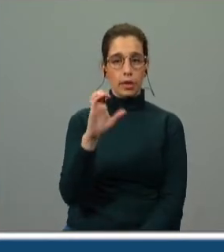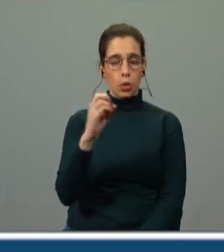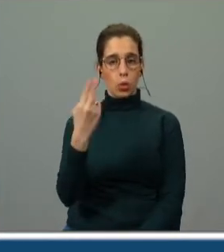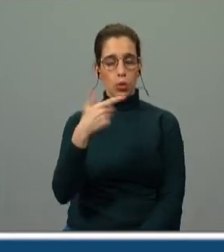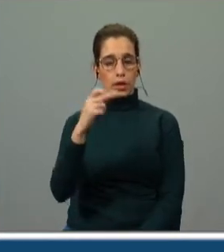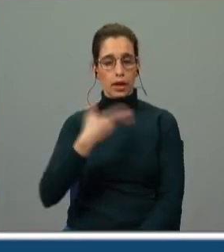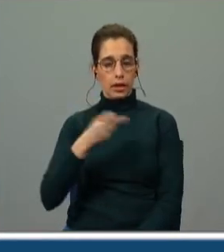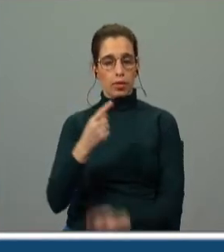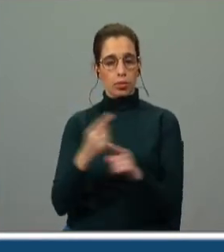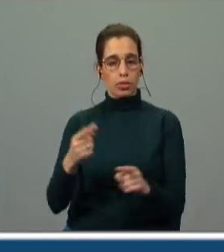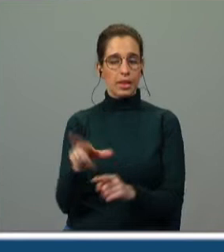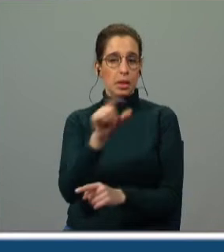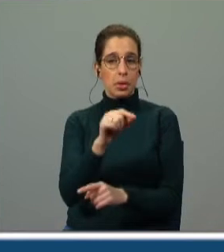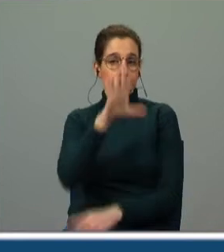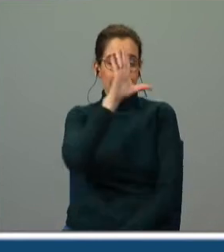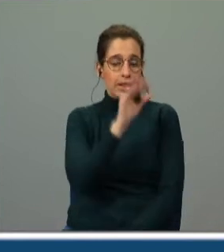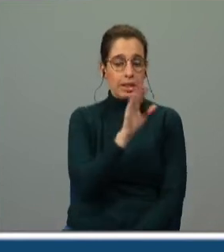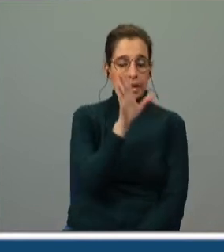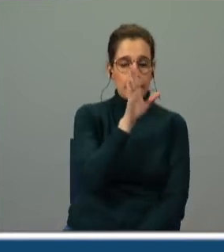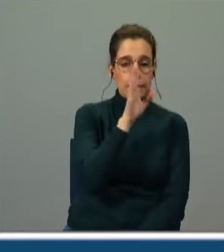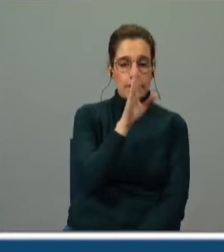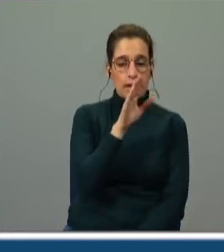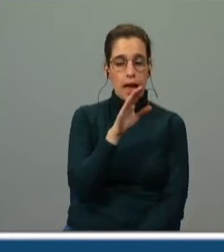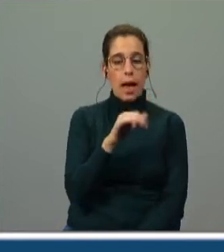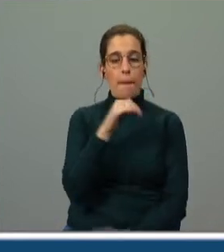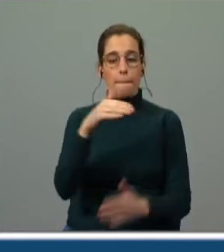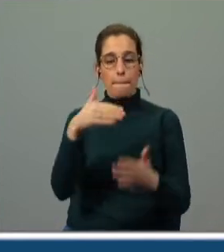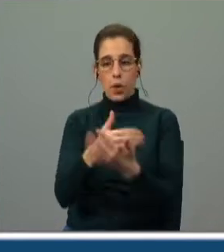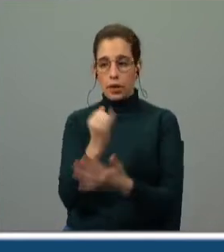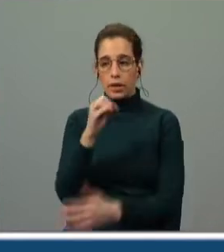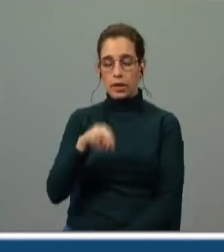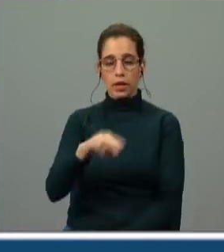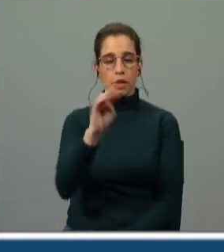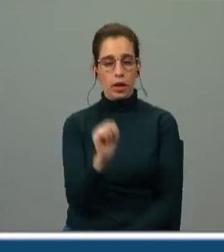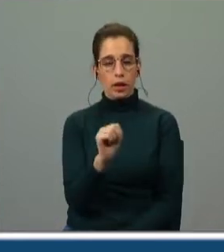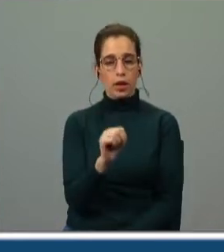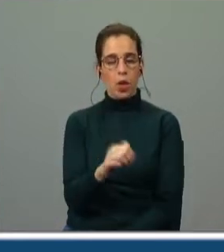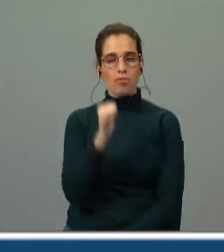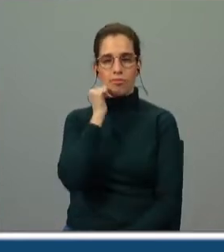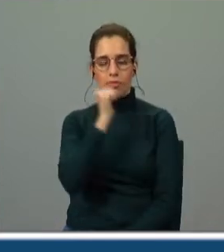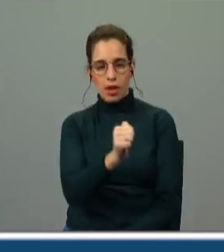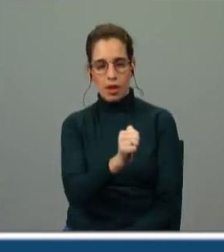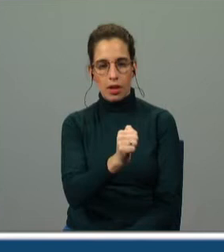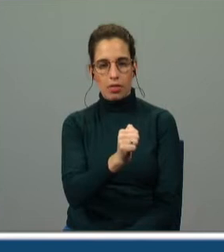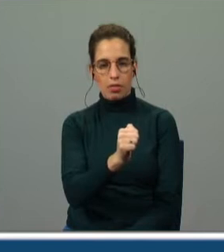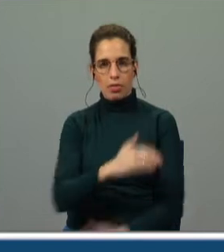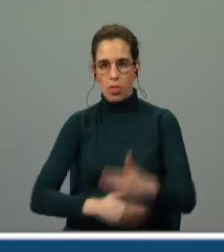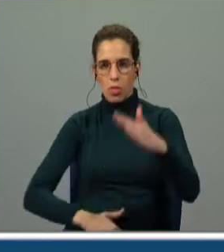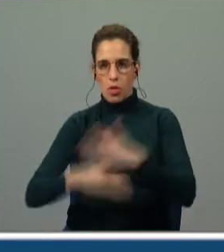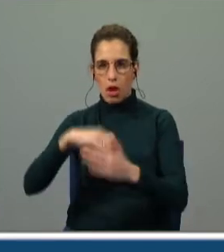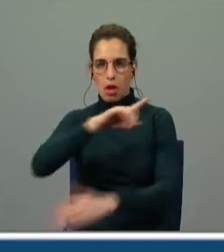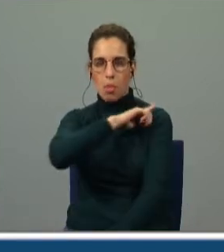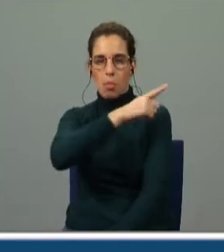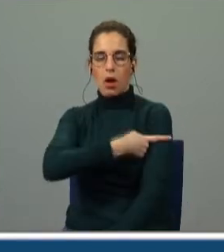também não é claro se a morte de Inês é um crime e um excesso de poder, saber